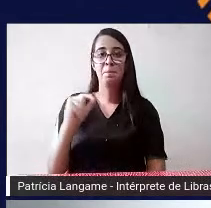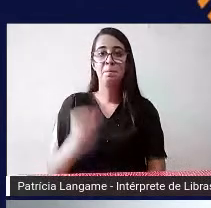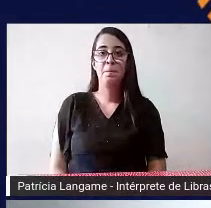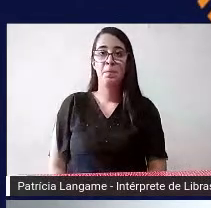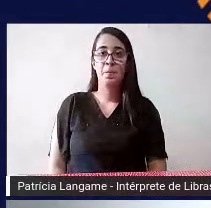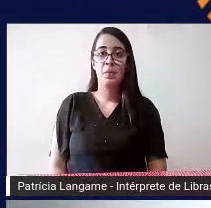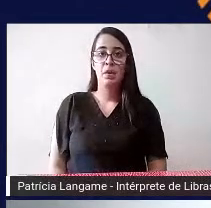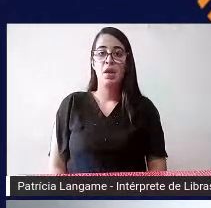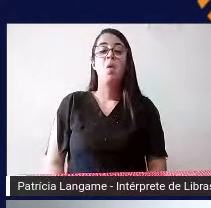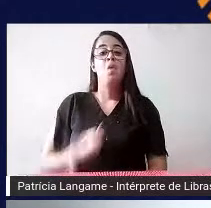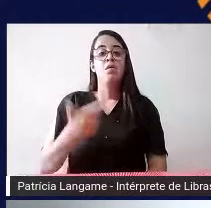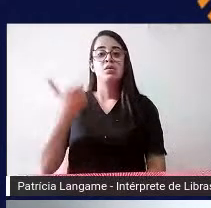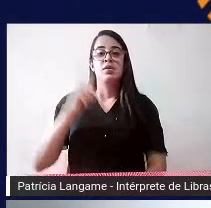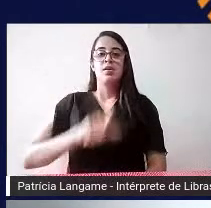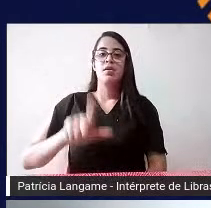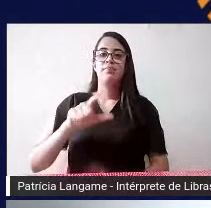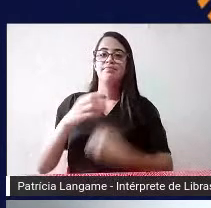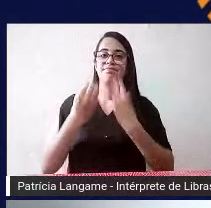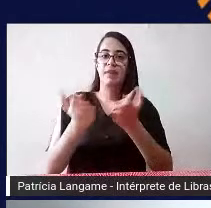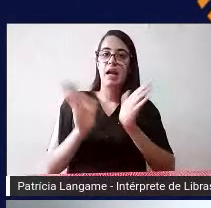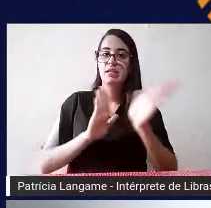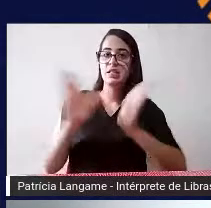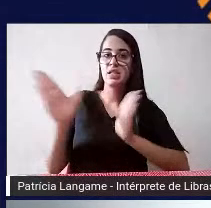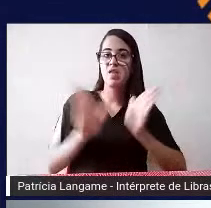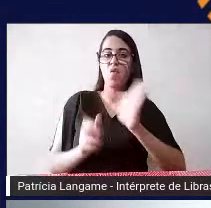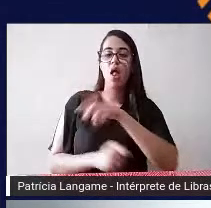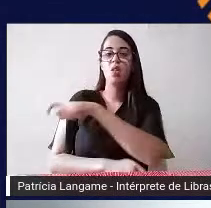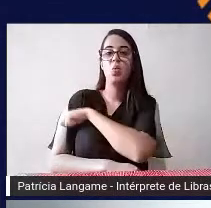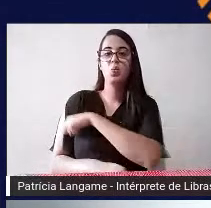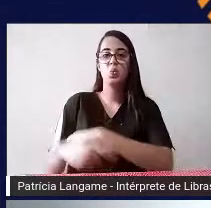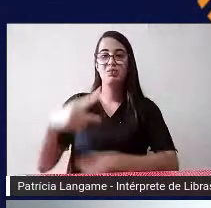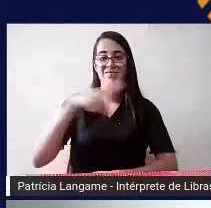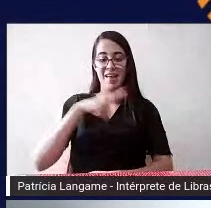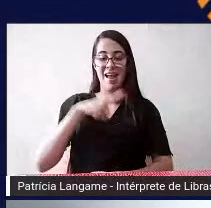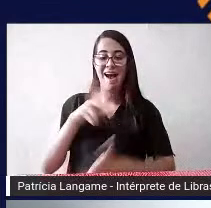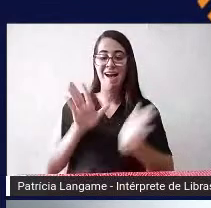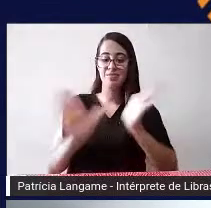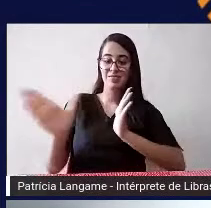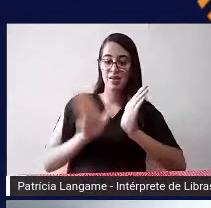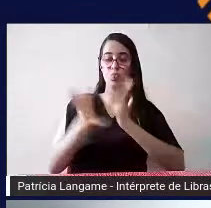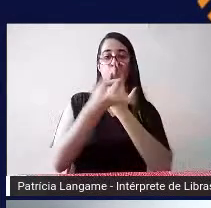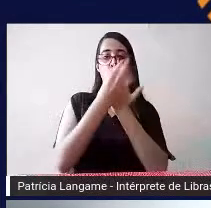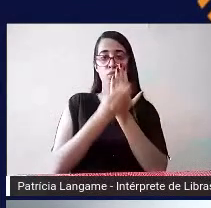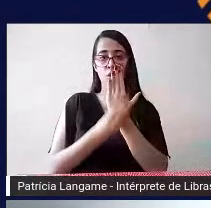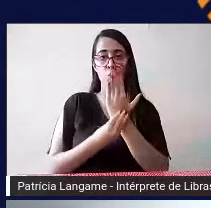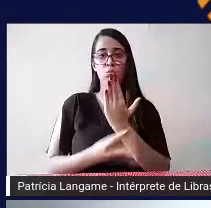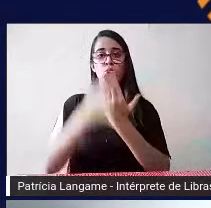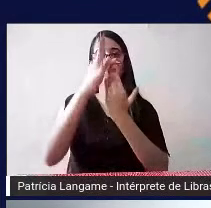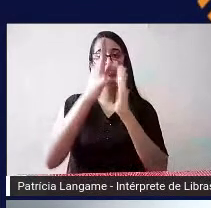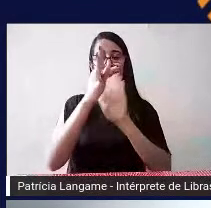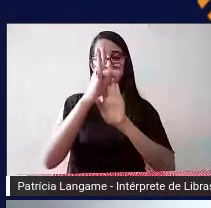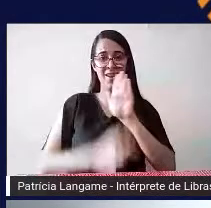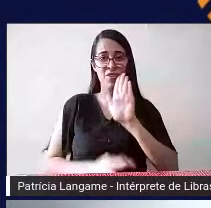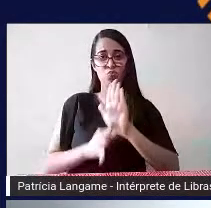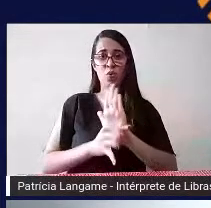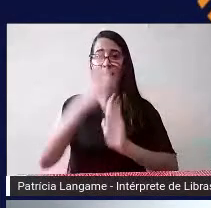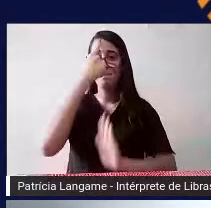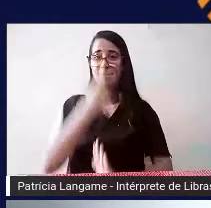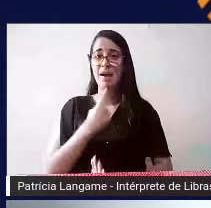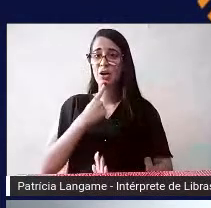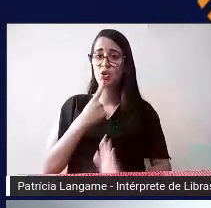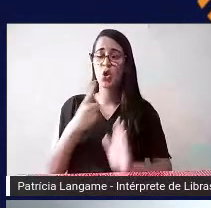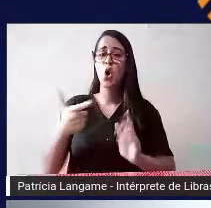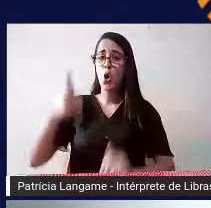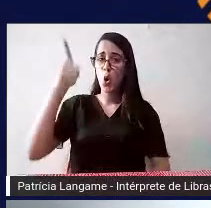acessível é fazer com que o aluno tenha acesso àquele conteúdo ao texto à figura à imagem para que ele consiga